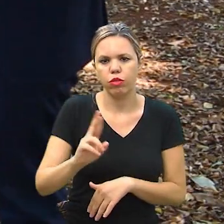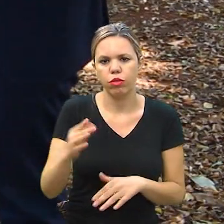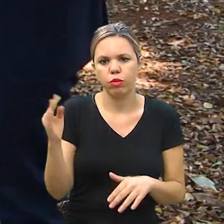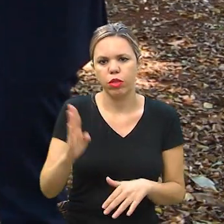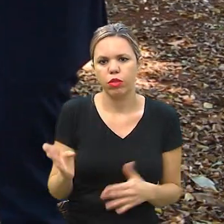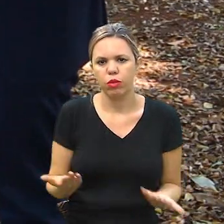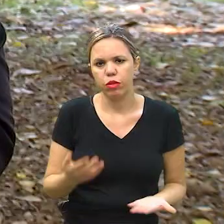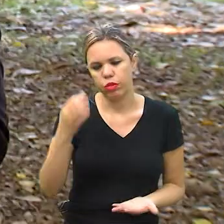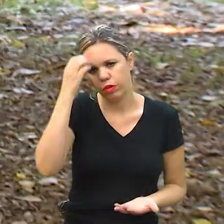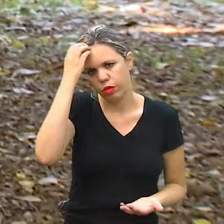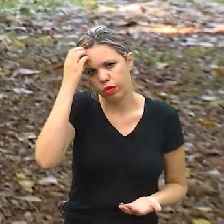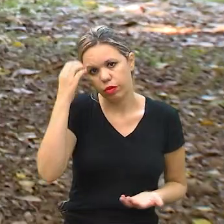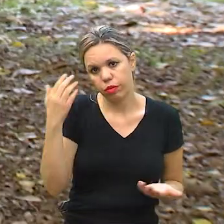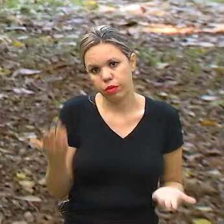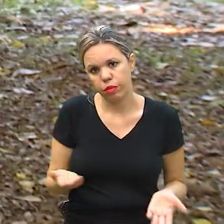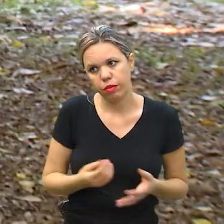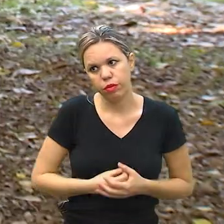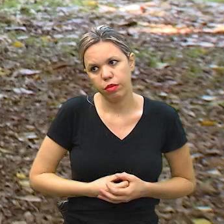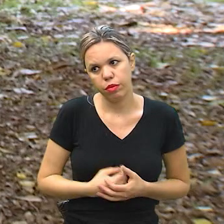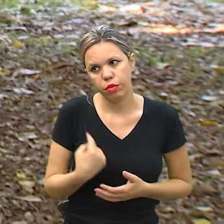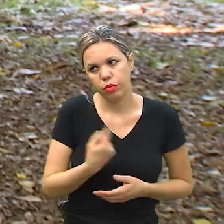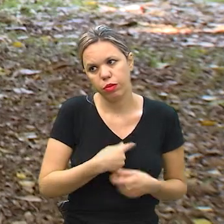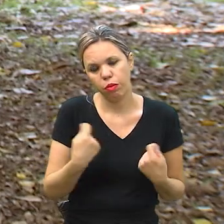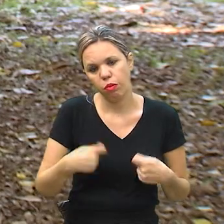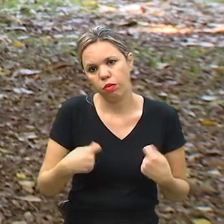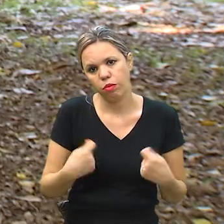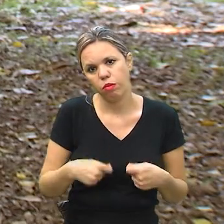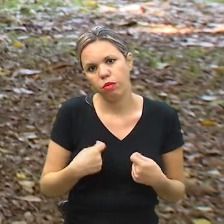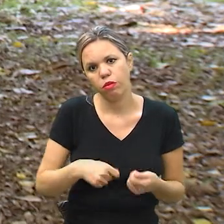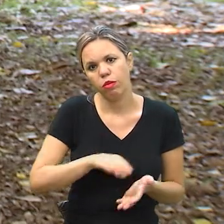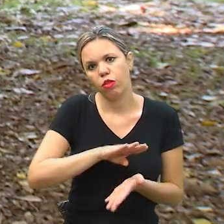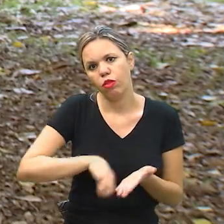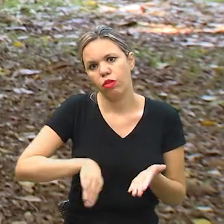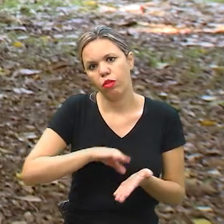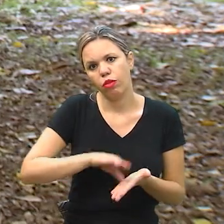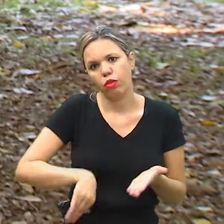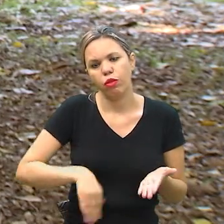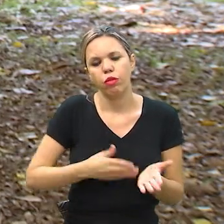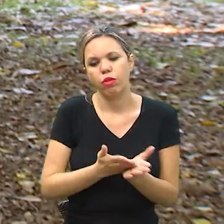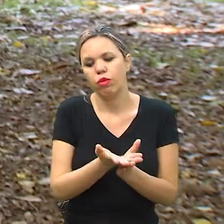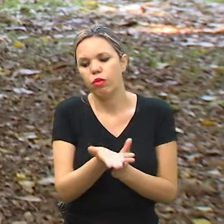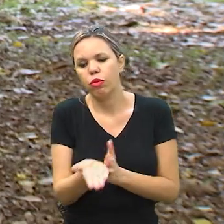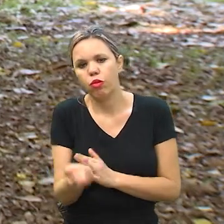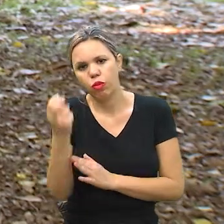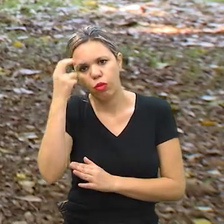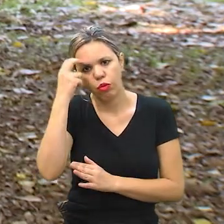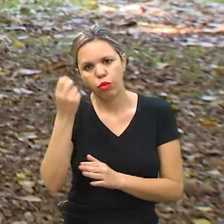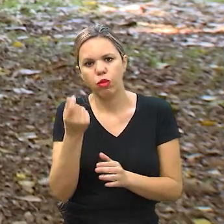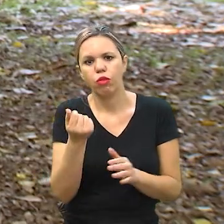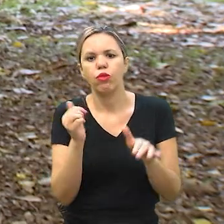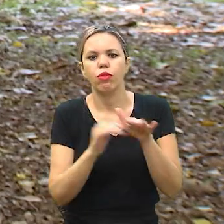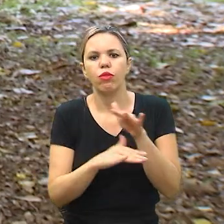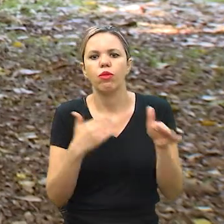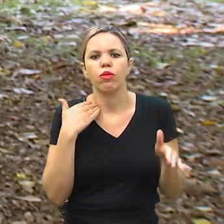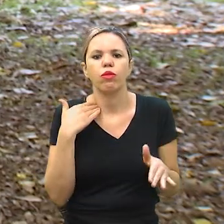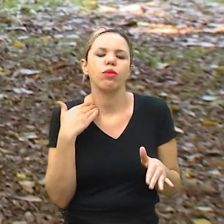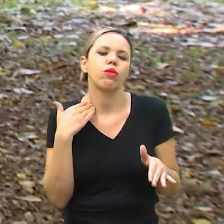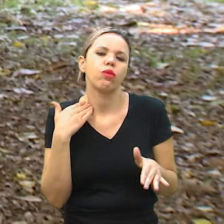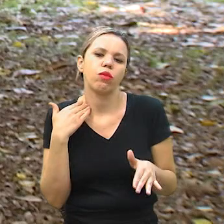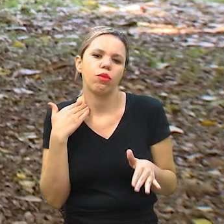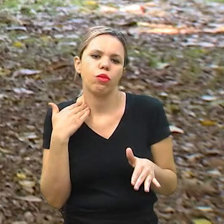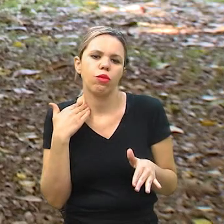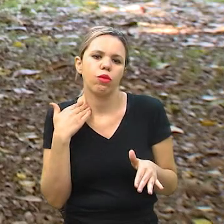hoje. Ou seja, a gente precisa tirar um pouco, sair um pouco daquela cultura da poupança, da